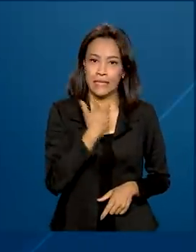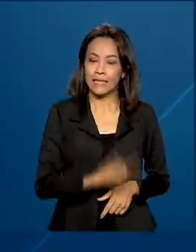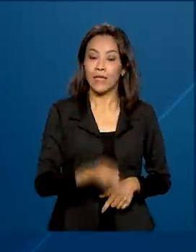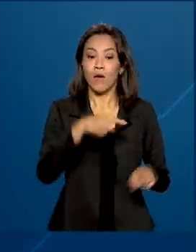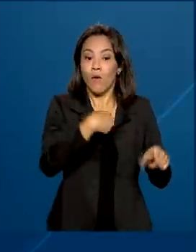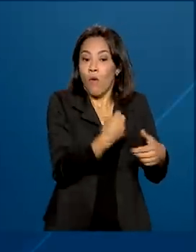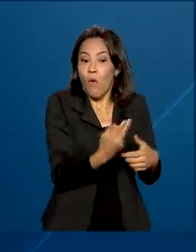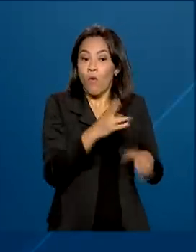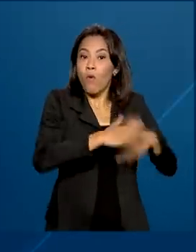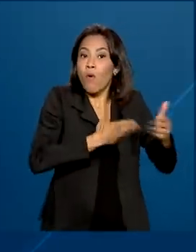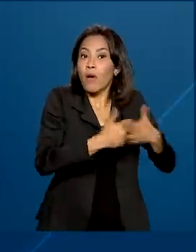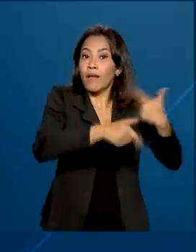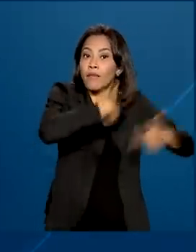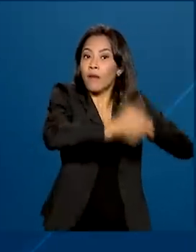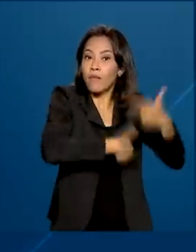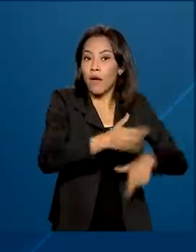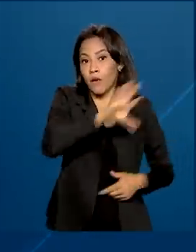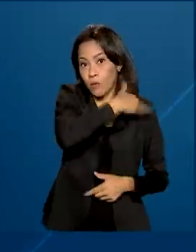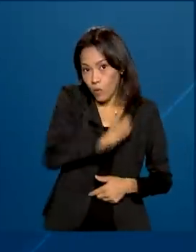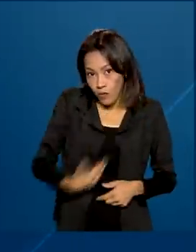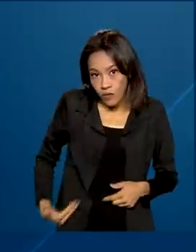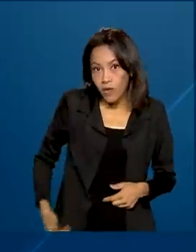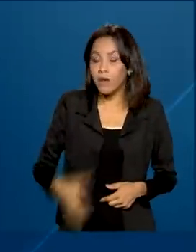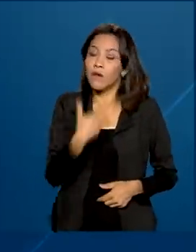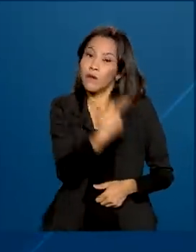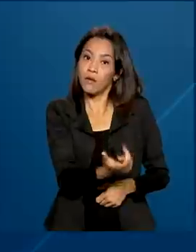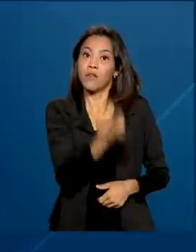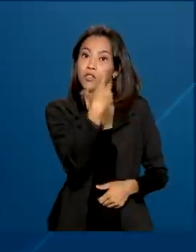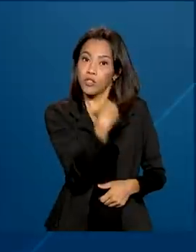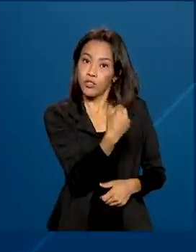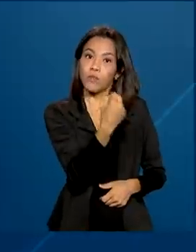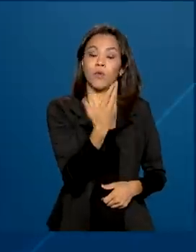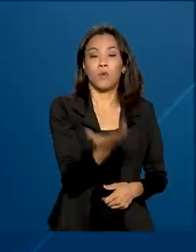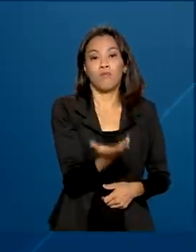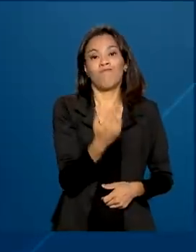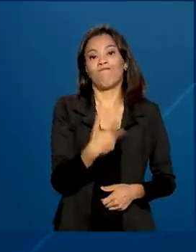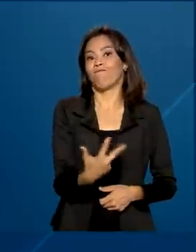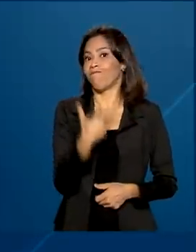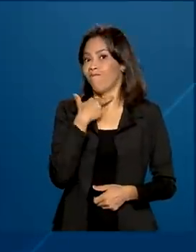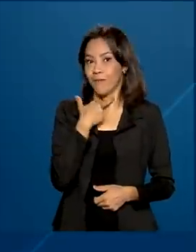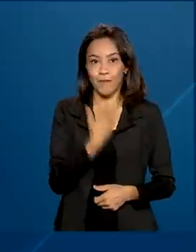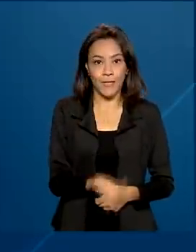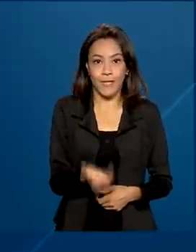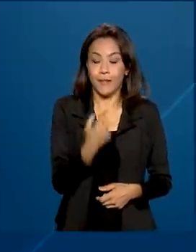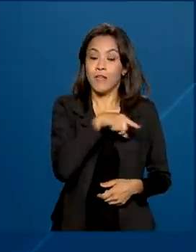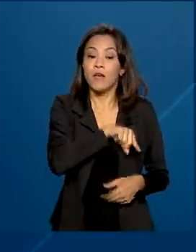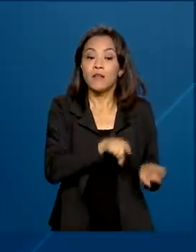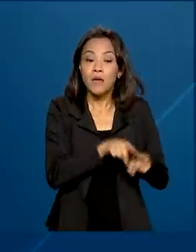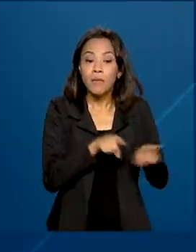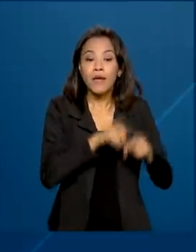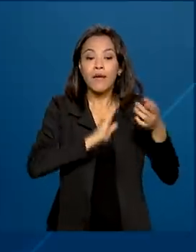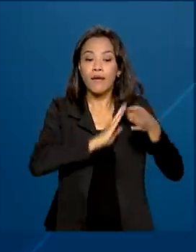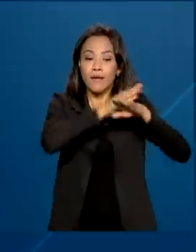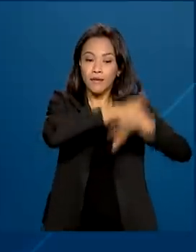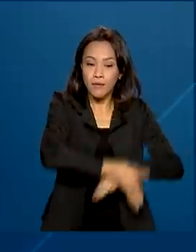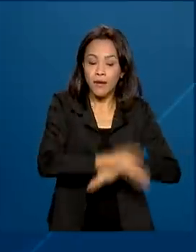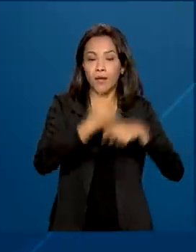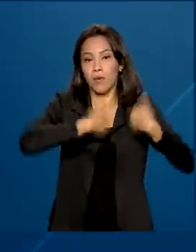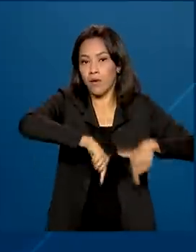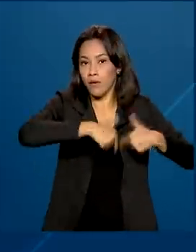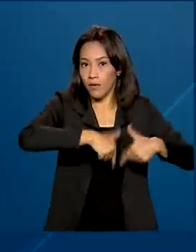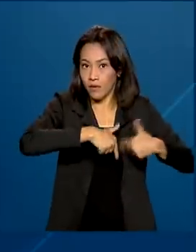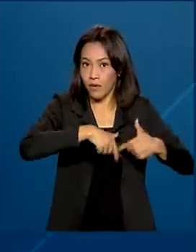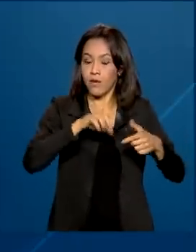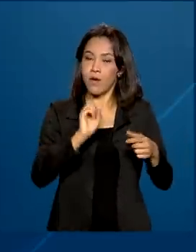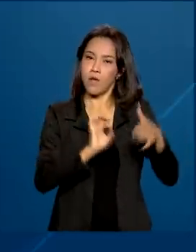qualquer função pública ou cargo público, eletivos ou de nomeação, ingressar como funcionário, empregado ou